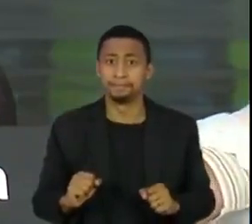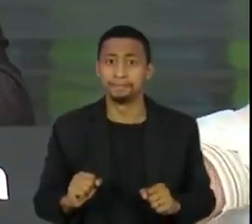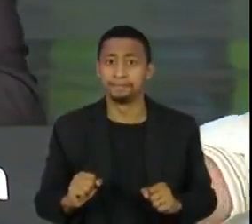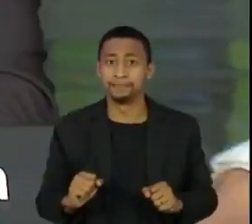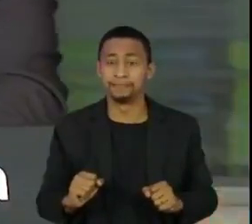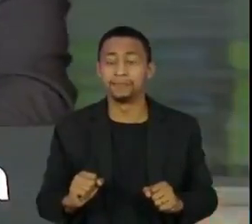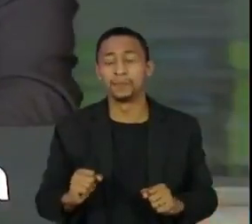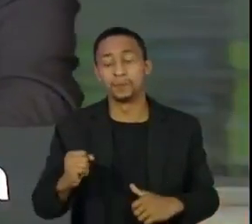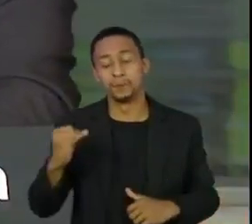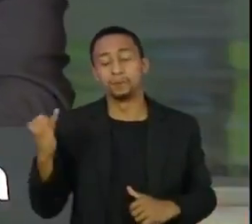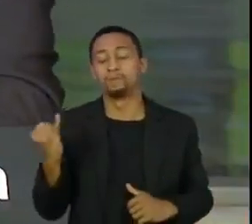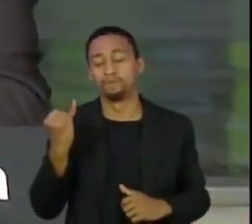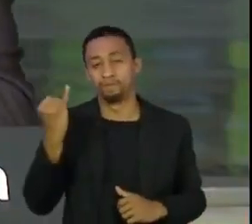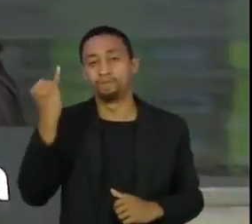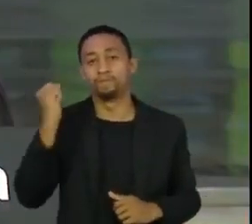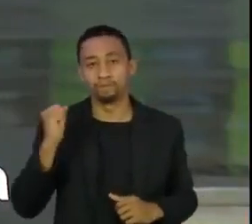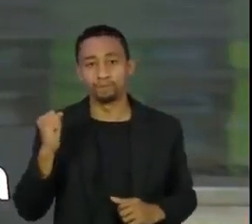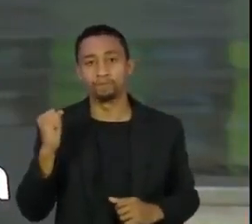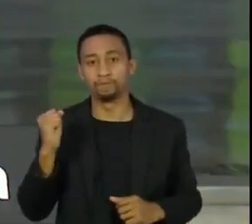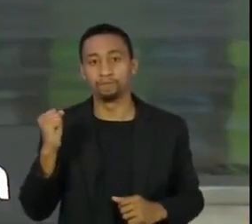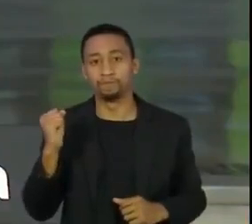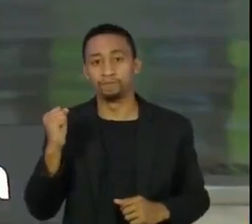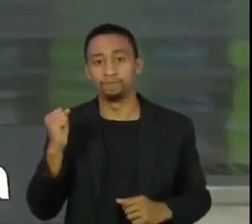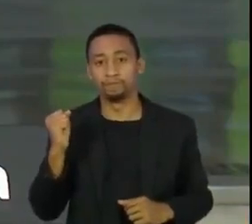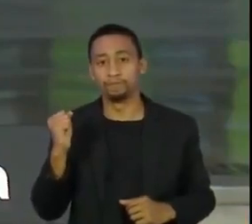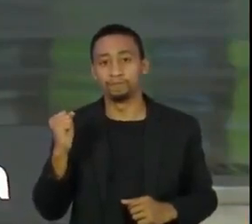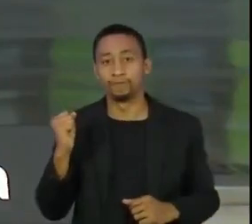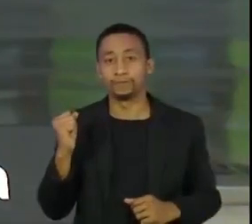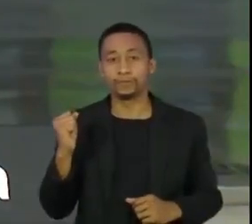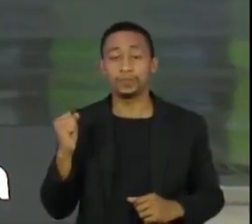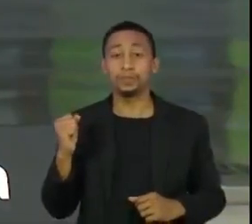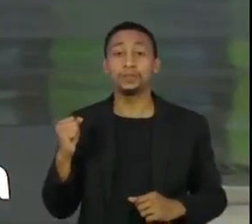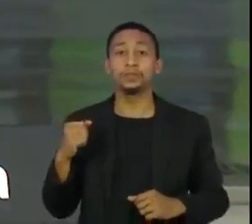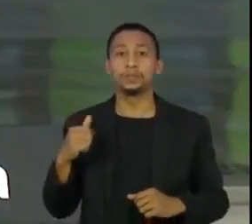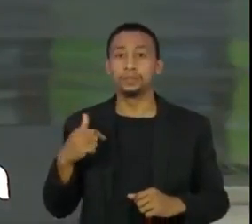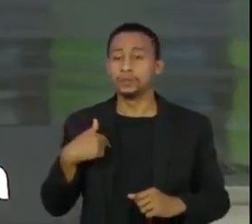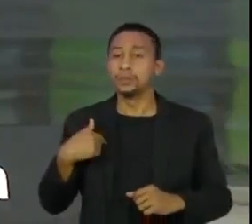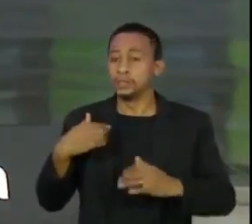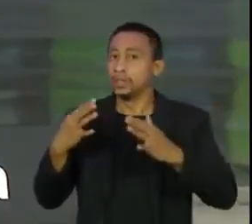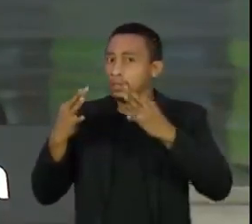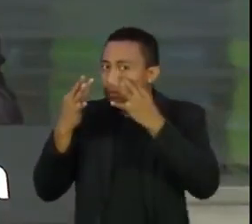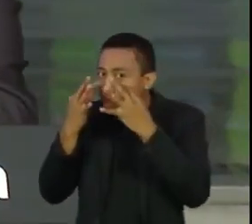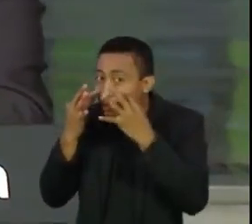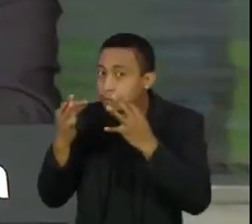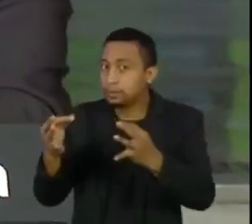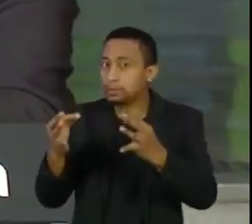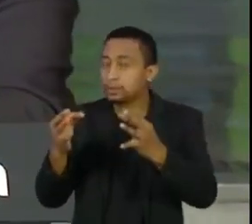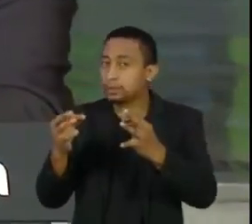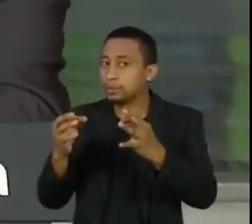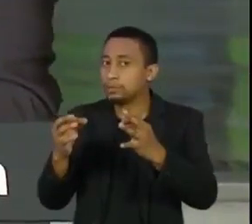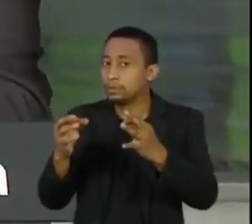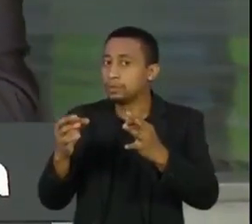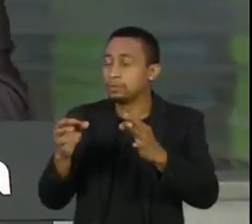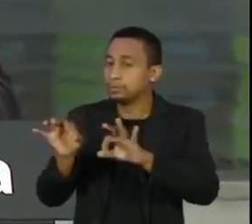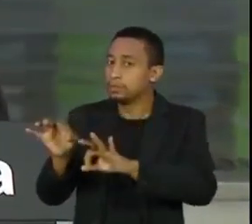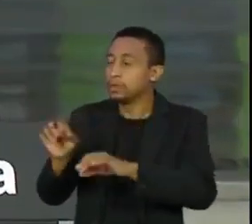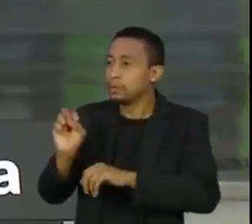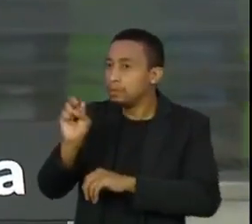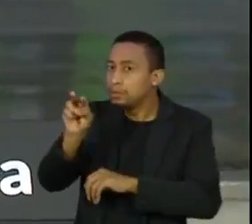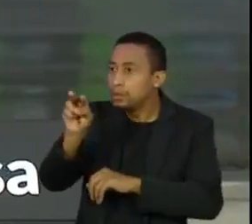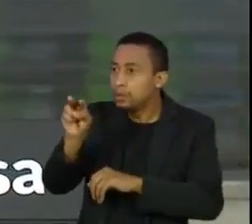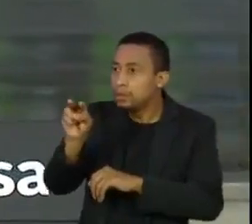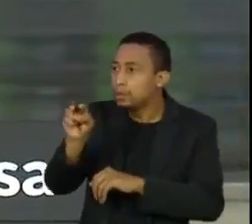É importante que nós estejamos muito atentos a esses números. Dos novos